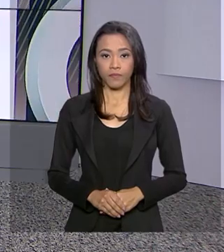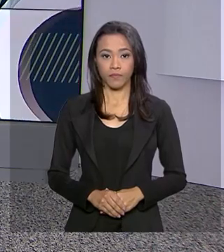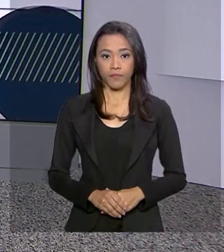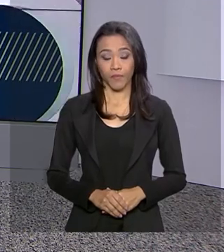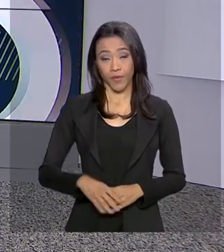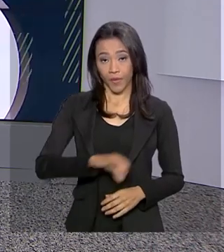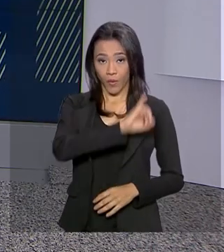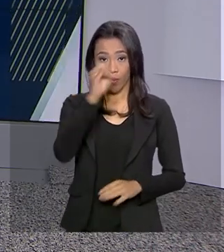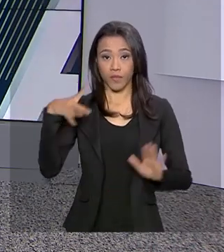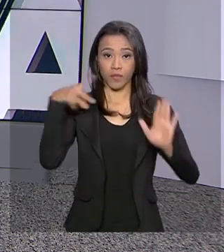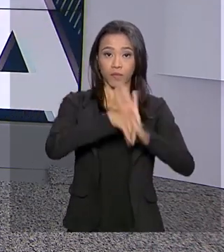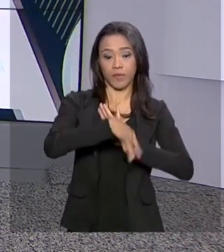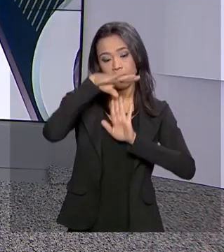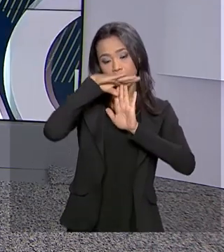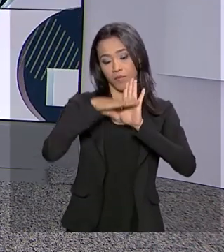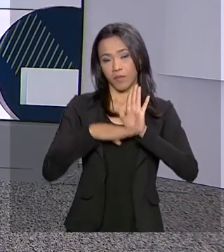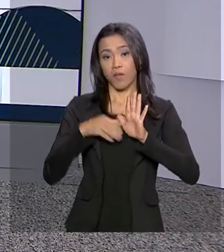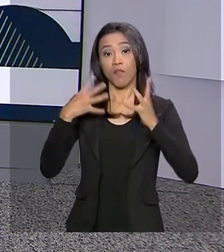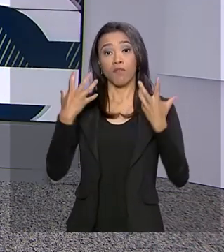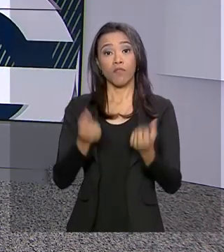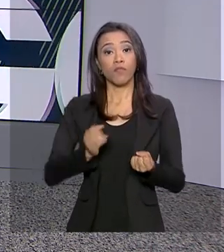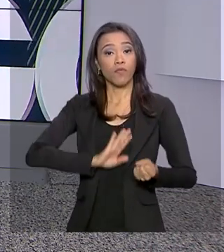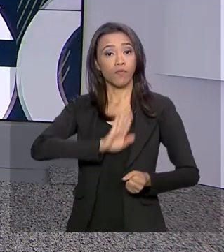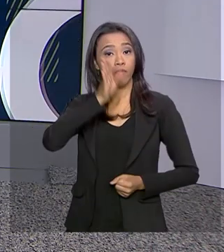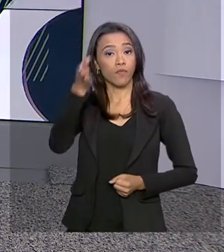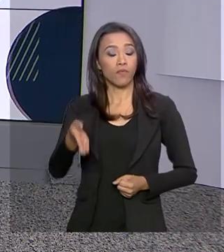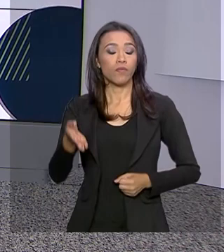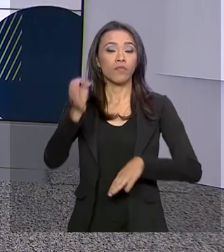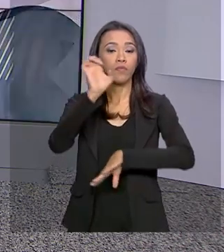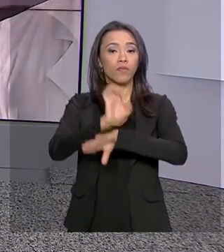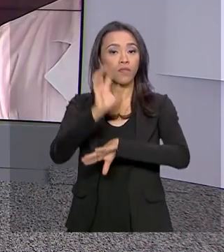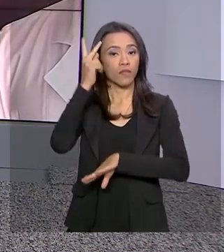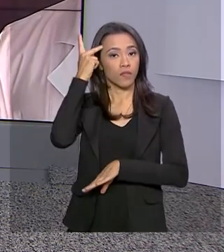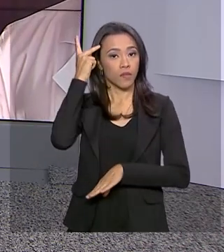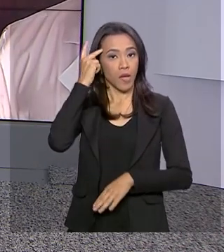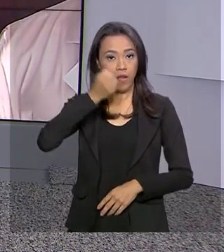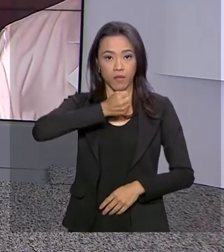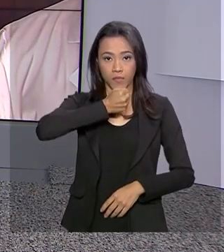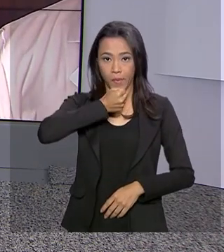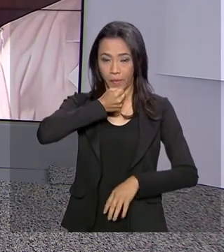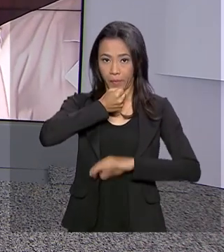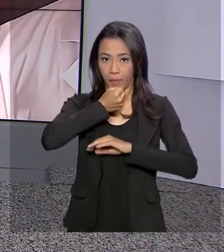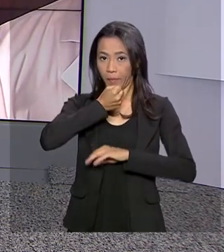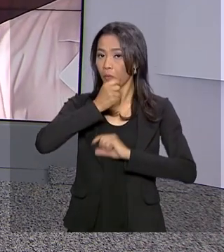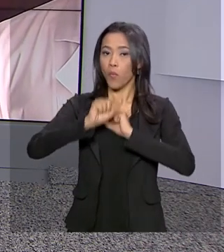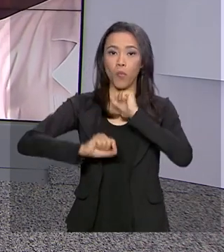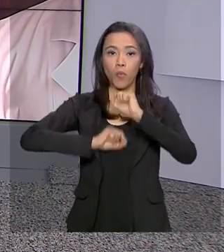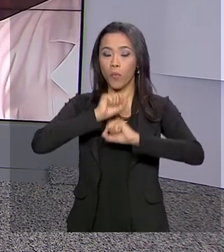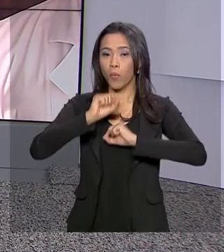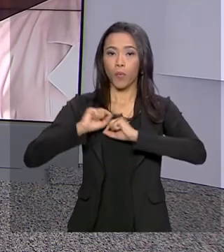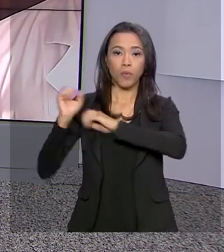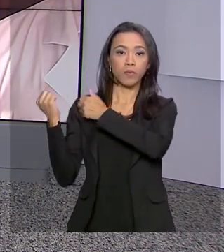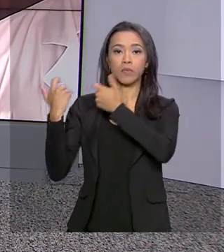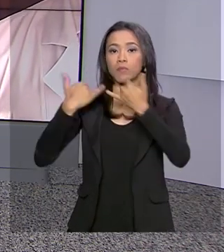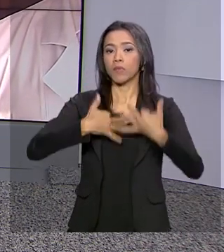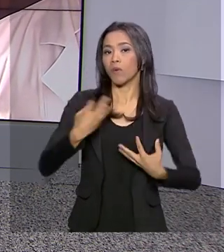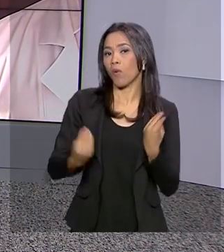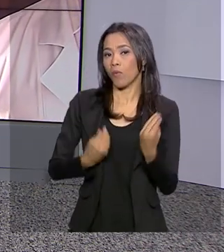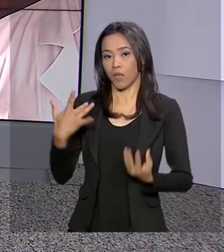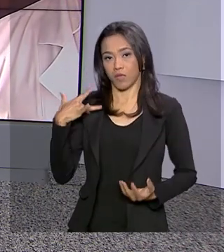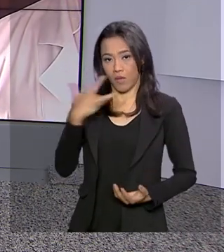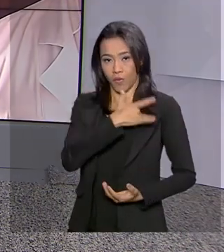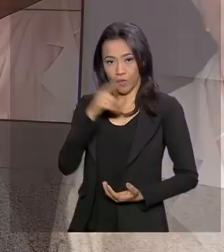Olá, interrompemos a programação, vamos direto a São Paulo, o porta-voz da presidência fala neste momento sobre a recuperação do presidente Jair Bolsonaro.